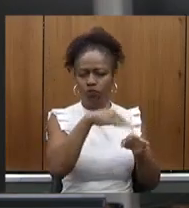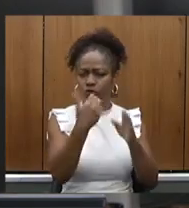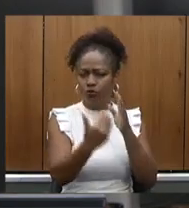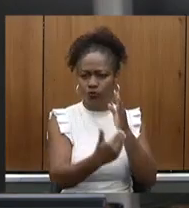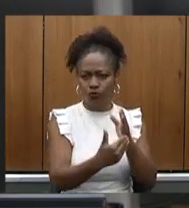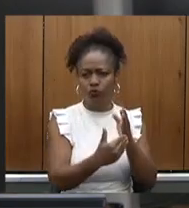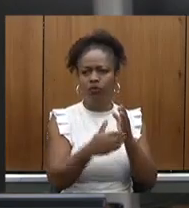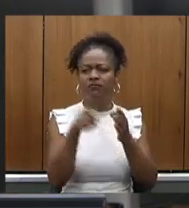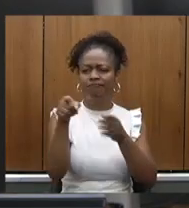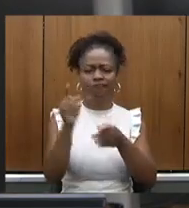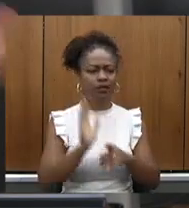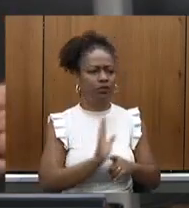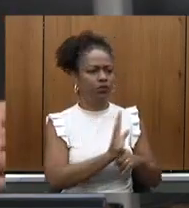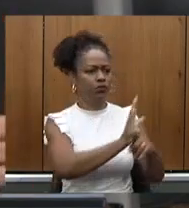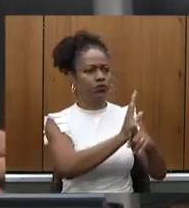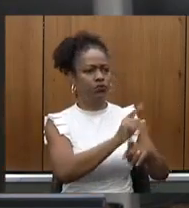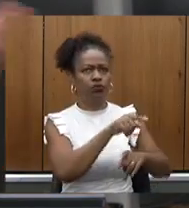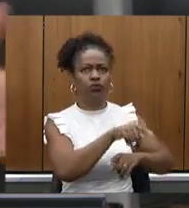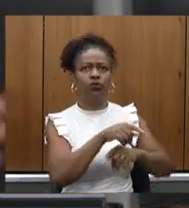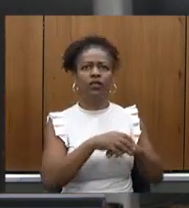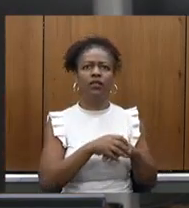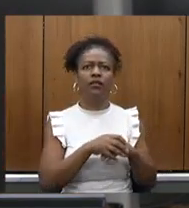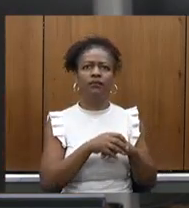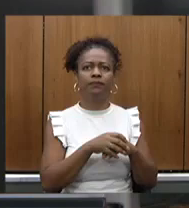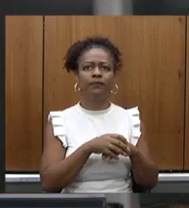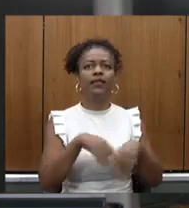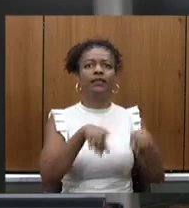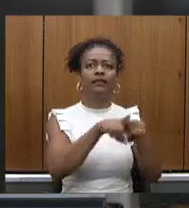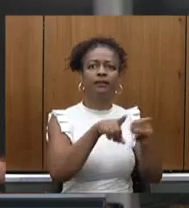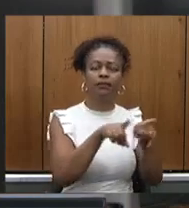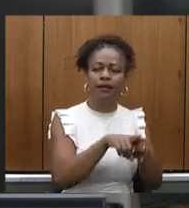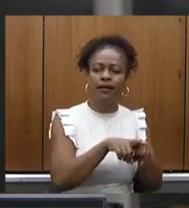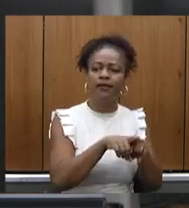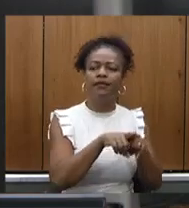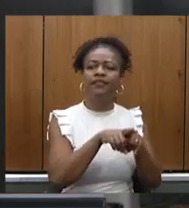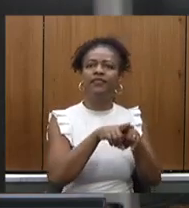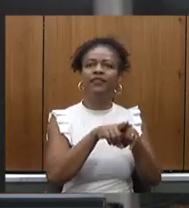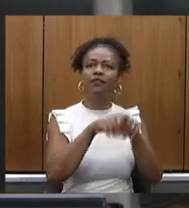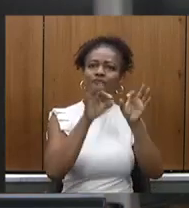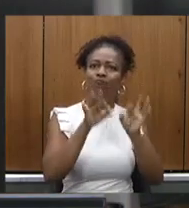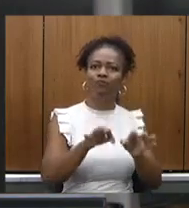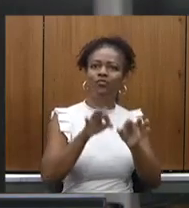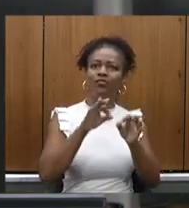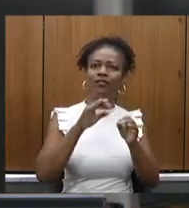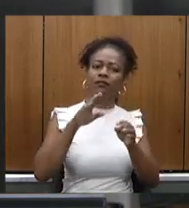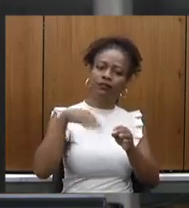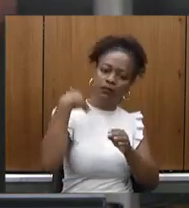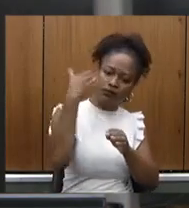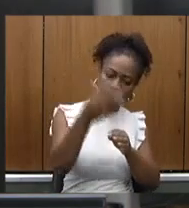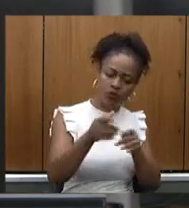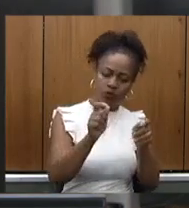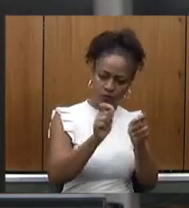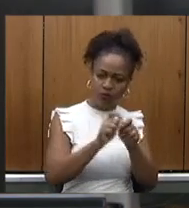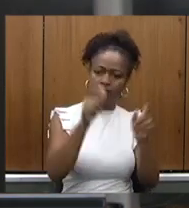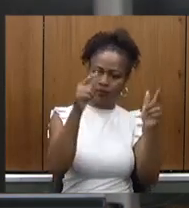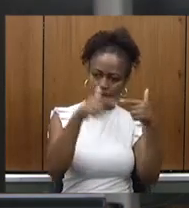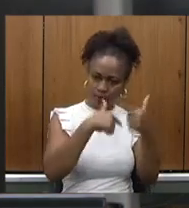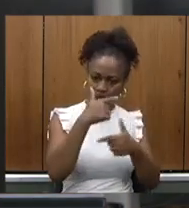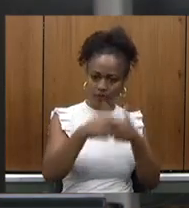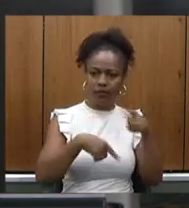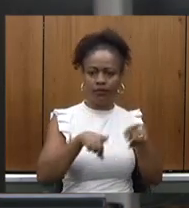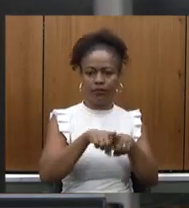excelência fez e fará com certeza no próximo mandato do nosso governador aos queridos